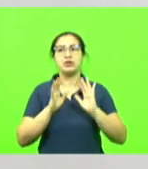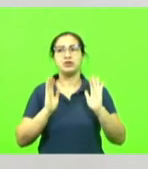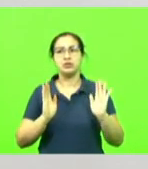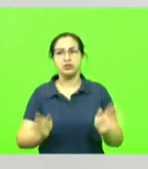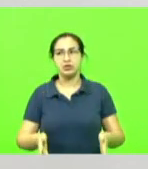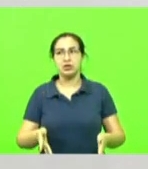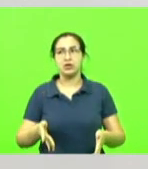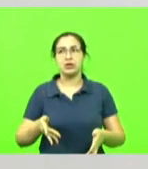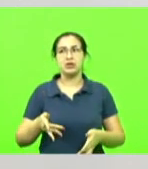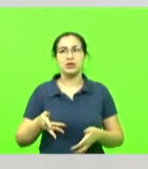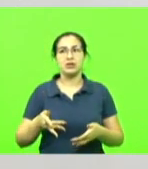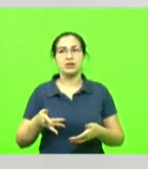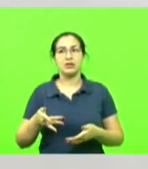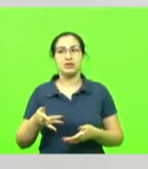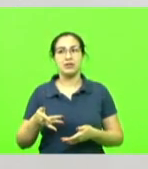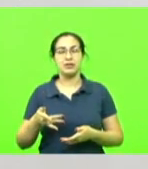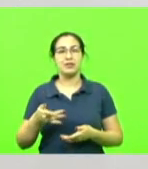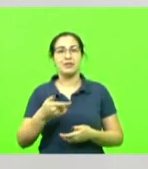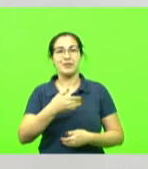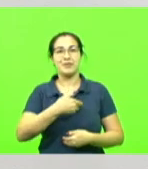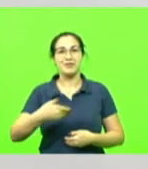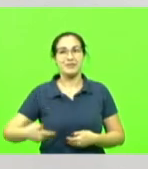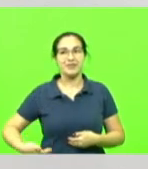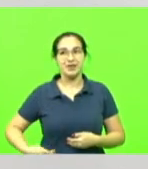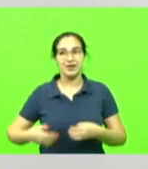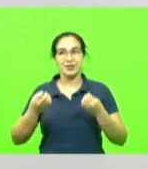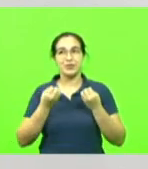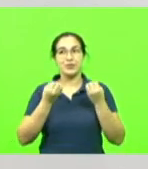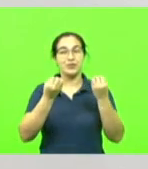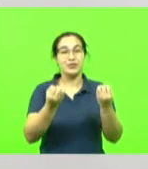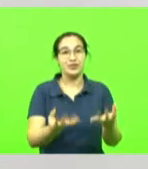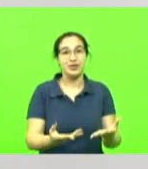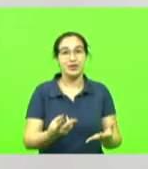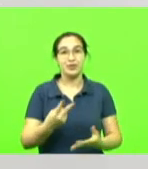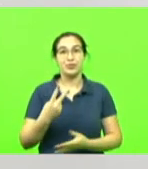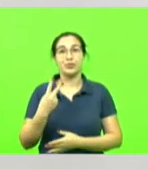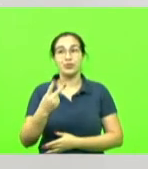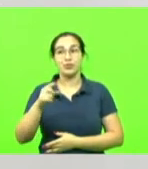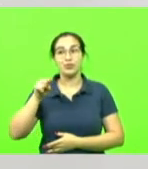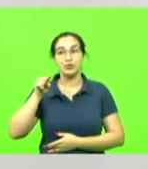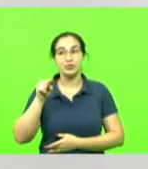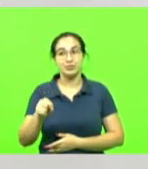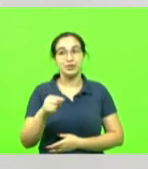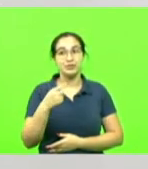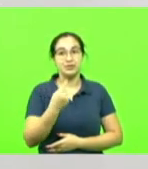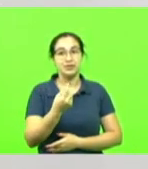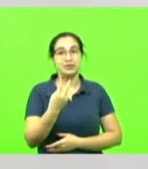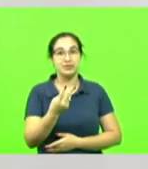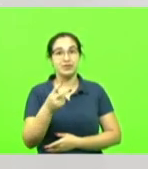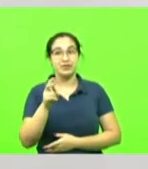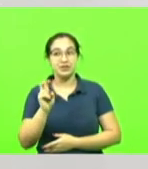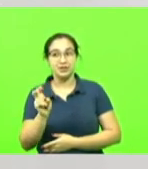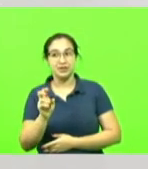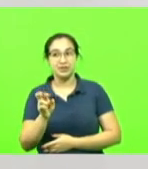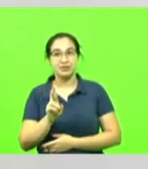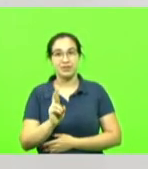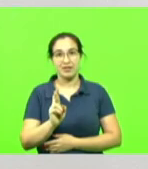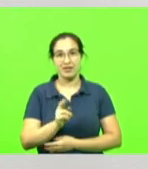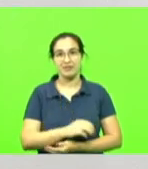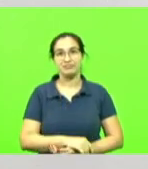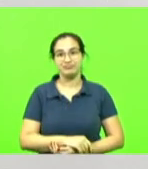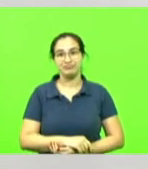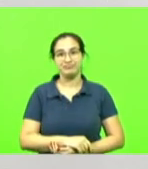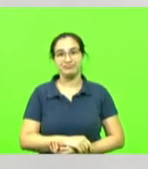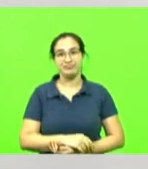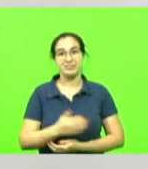O governador ofereceu 2 mil e alguma coisa, 2.125 reais. Naquela época